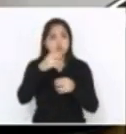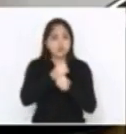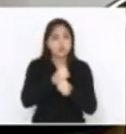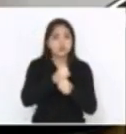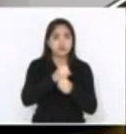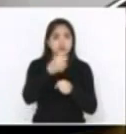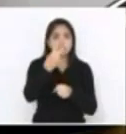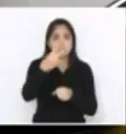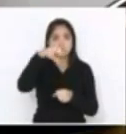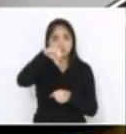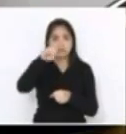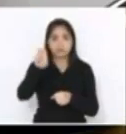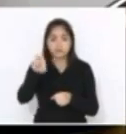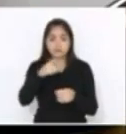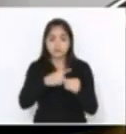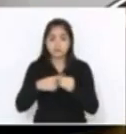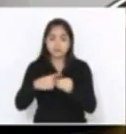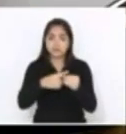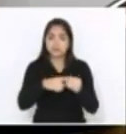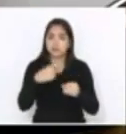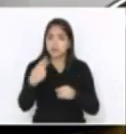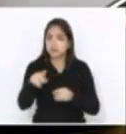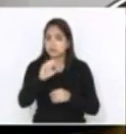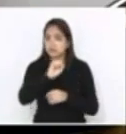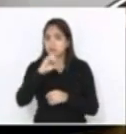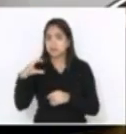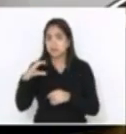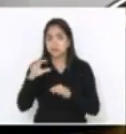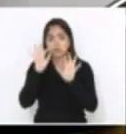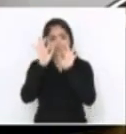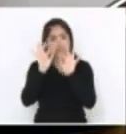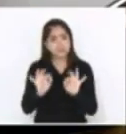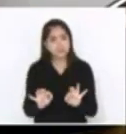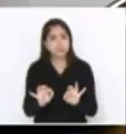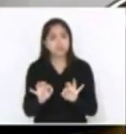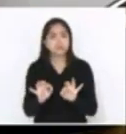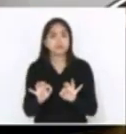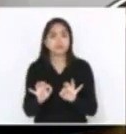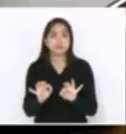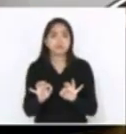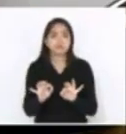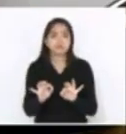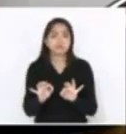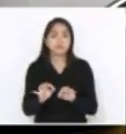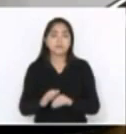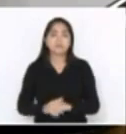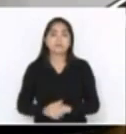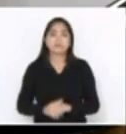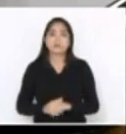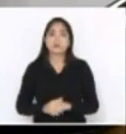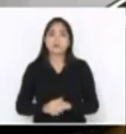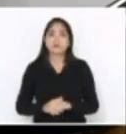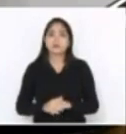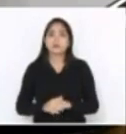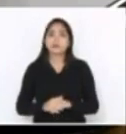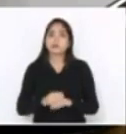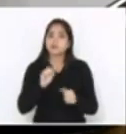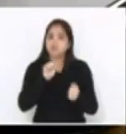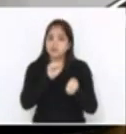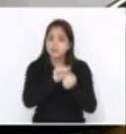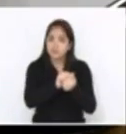municípios do Estado de Santa Catarina. Eu não tenho a menor dúvida disso. E, certamente, que nós vamos estar muito mais